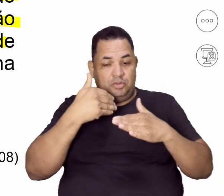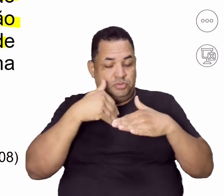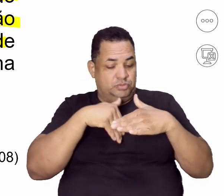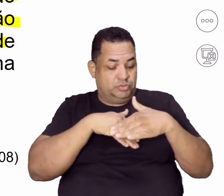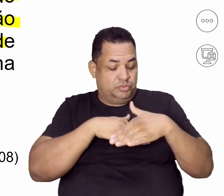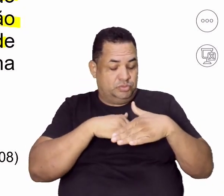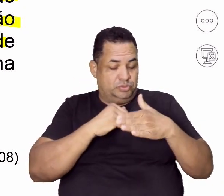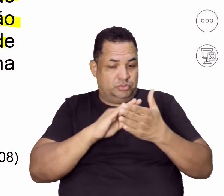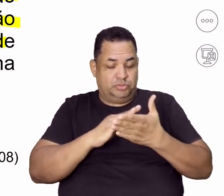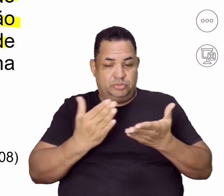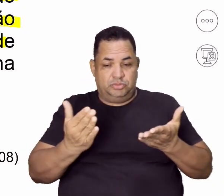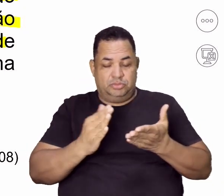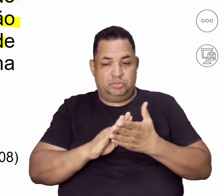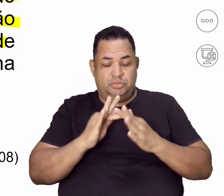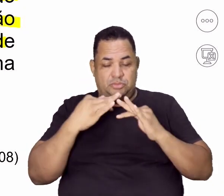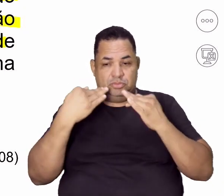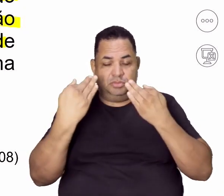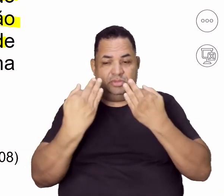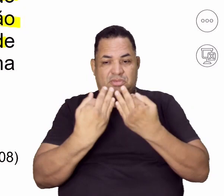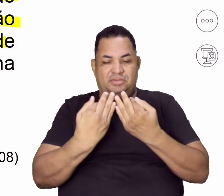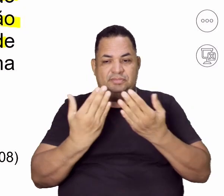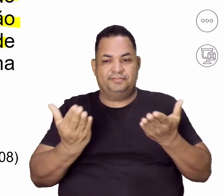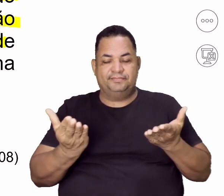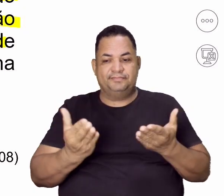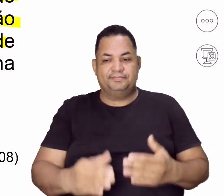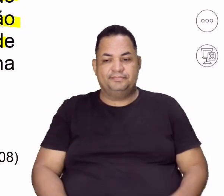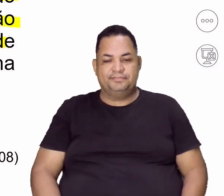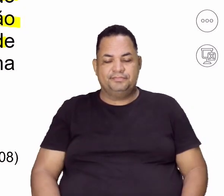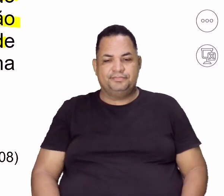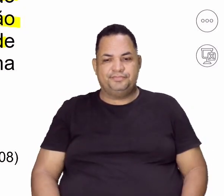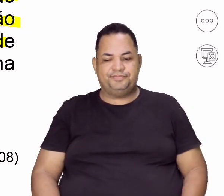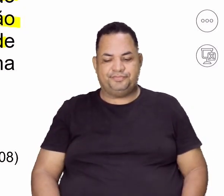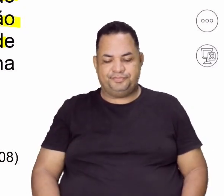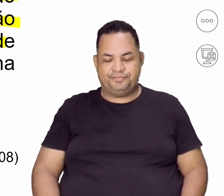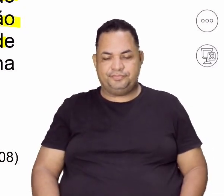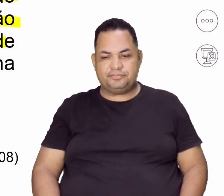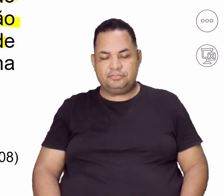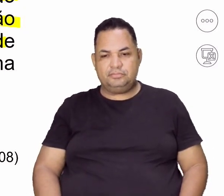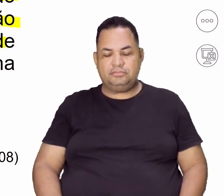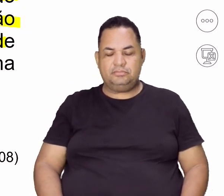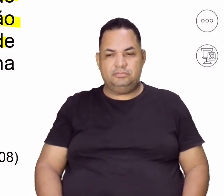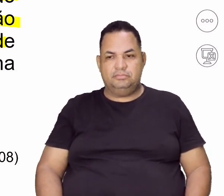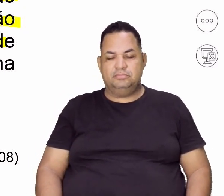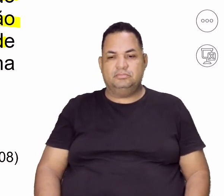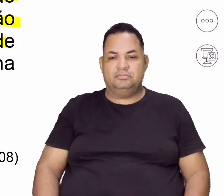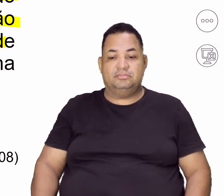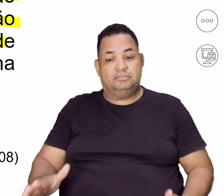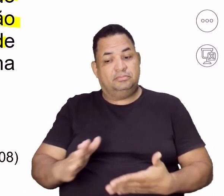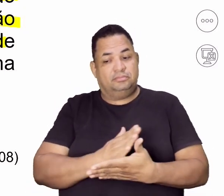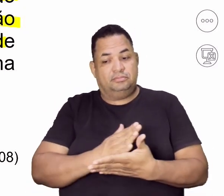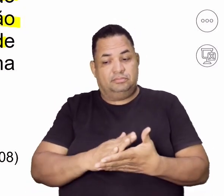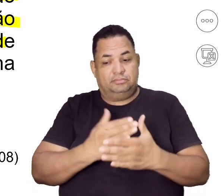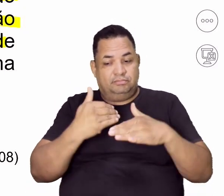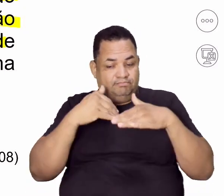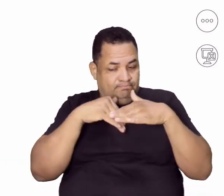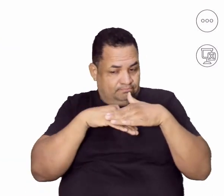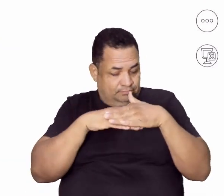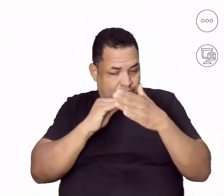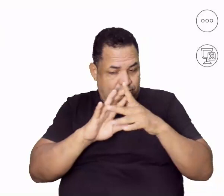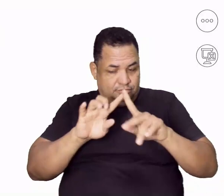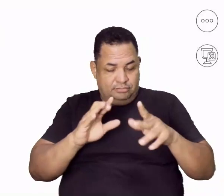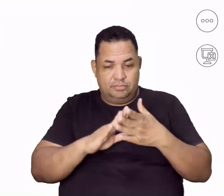das vezes as escondidas, tá? Então a pessoa até come, né? Às vezes até escondido, mas come.